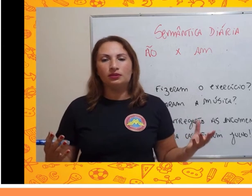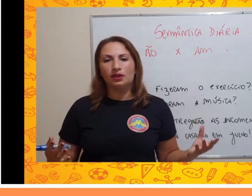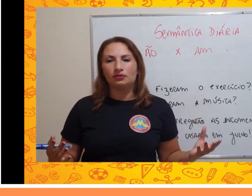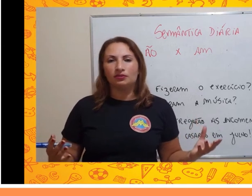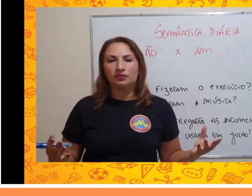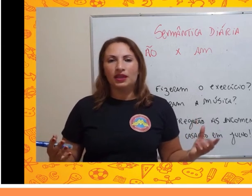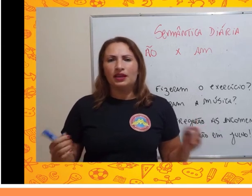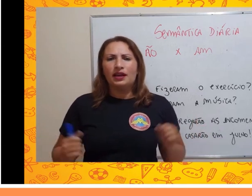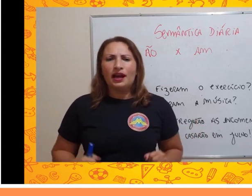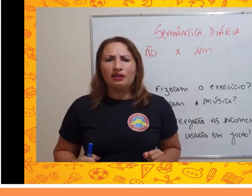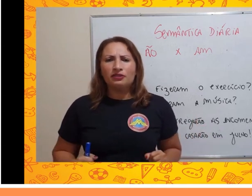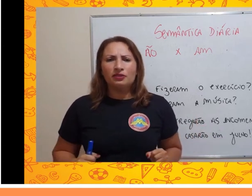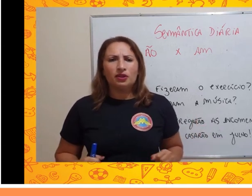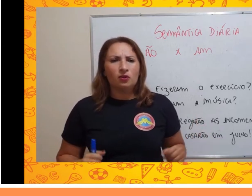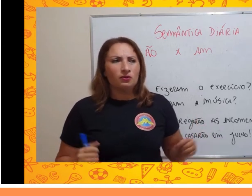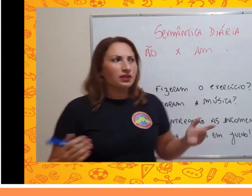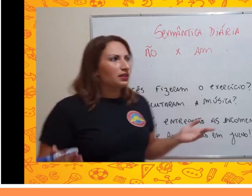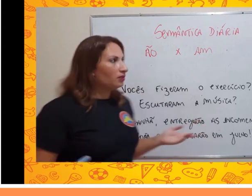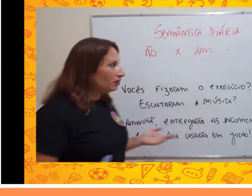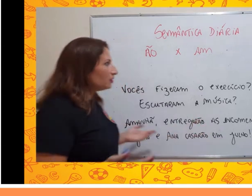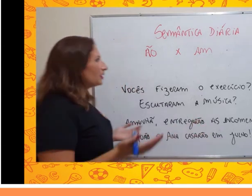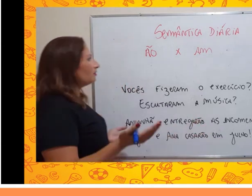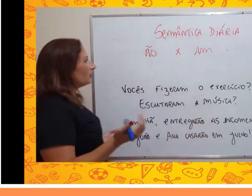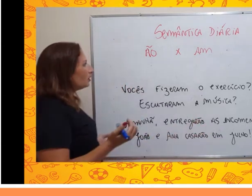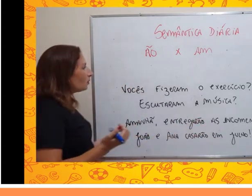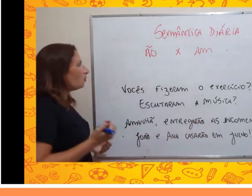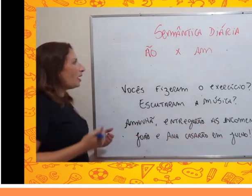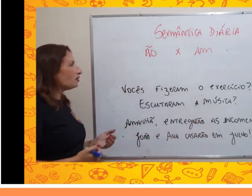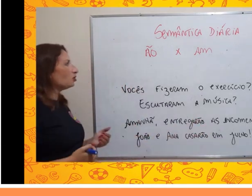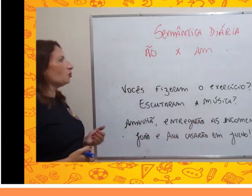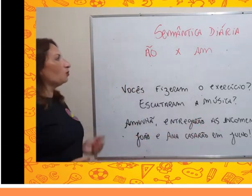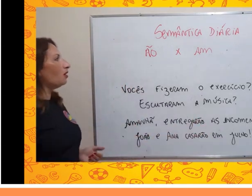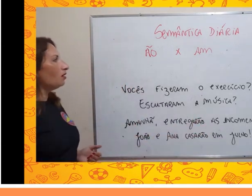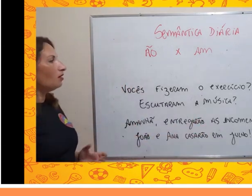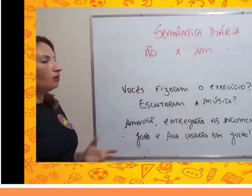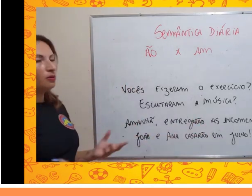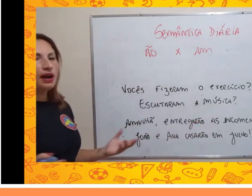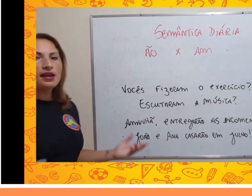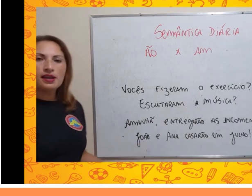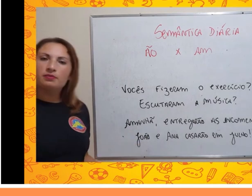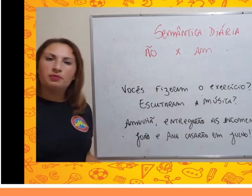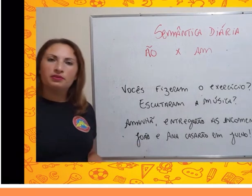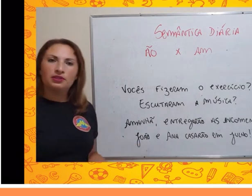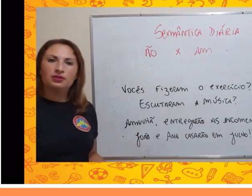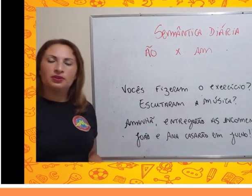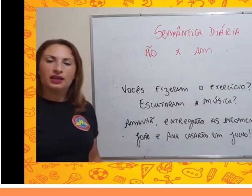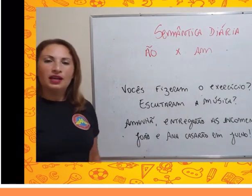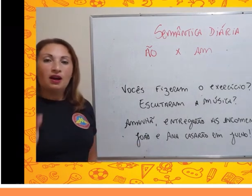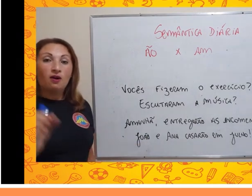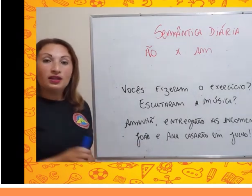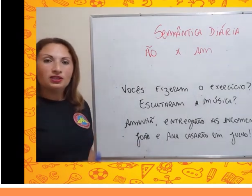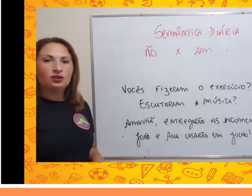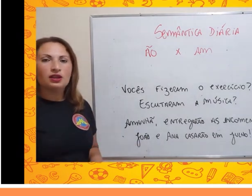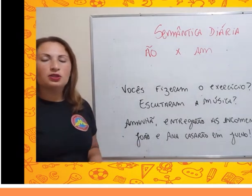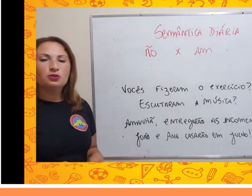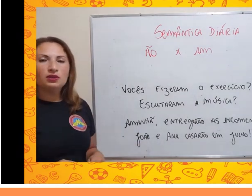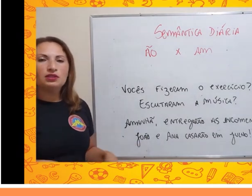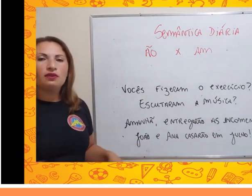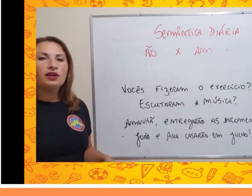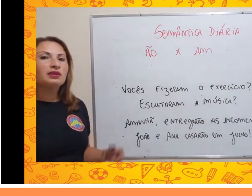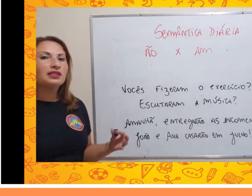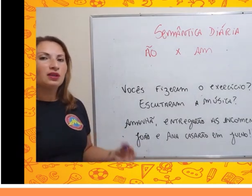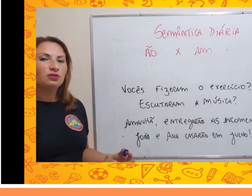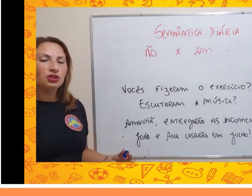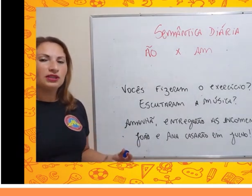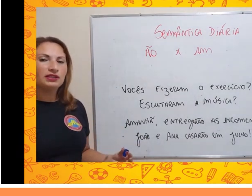ão e o ão. Afinal de contas, eu devo escrever com a Tio ão ou a M, professora? Olha só, as